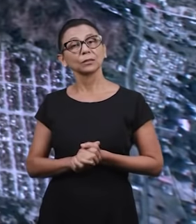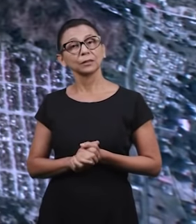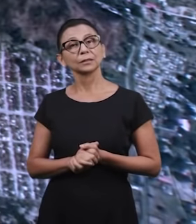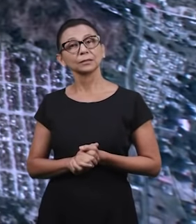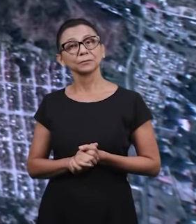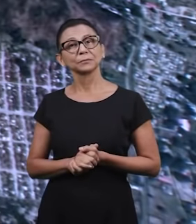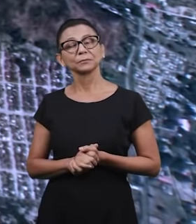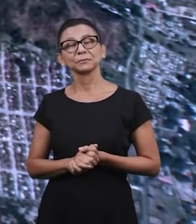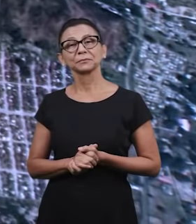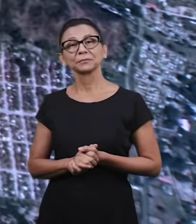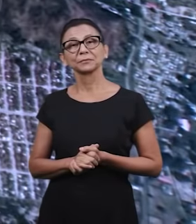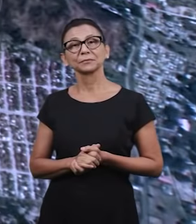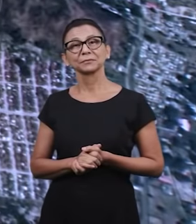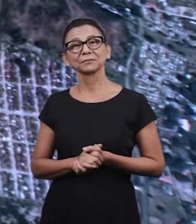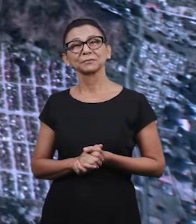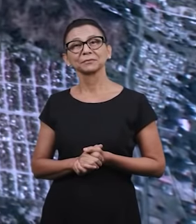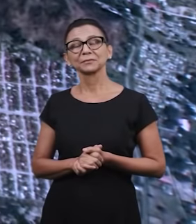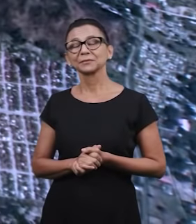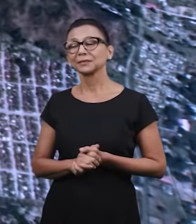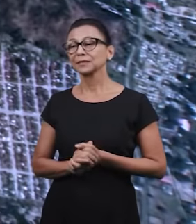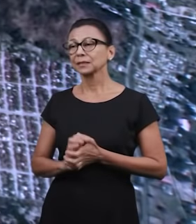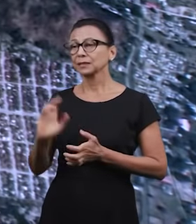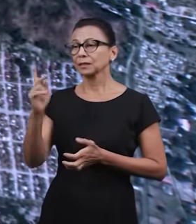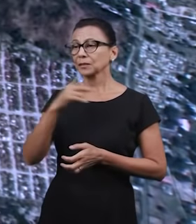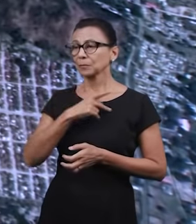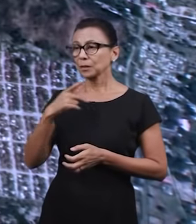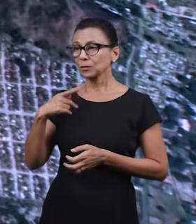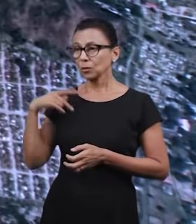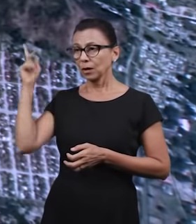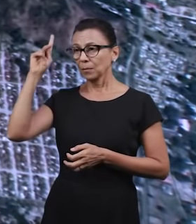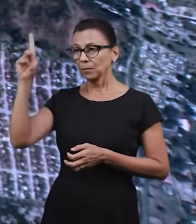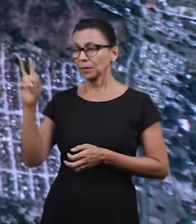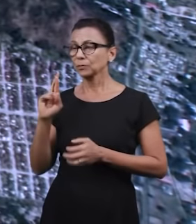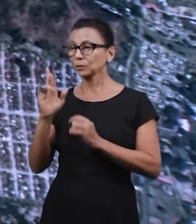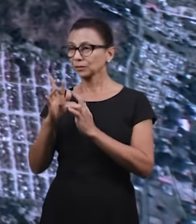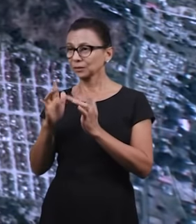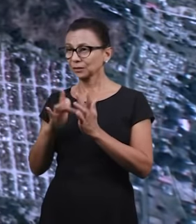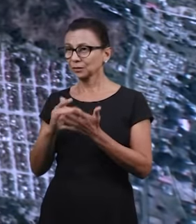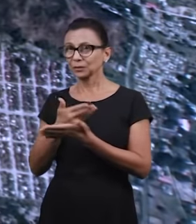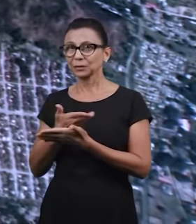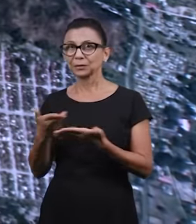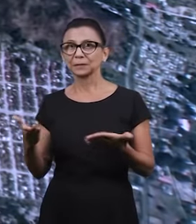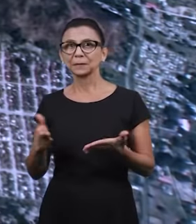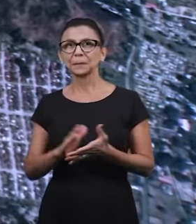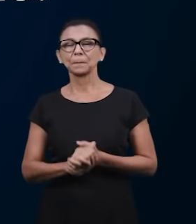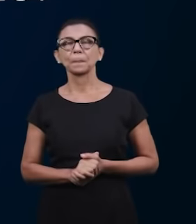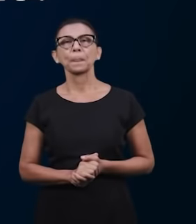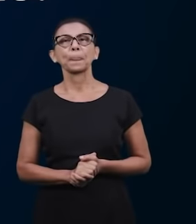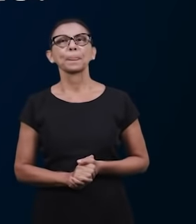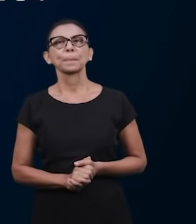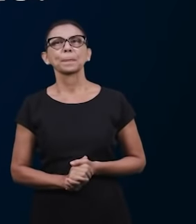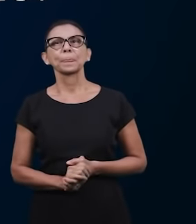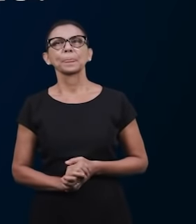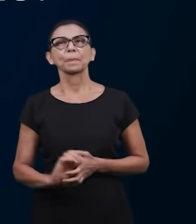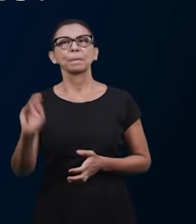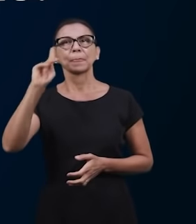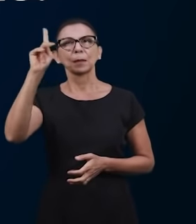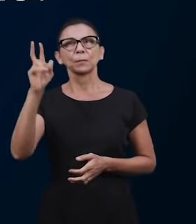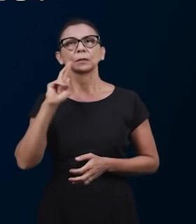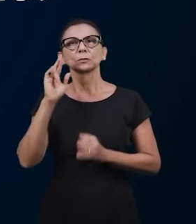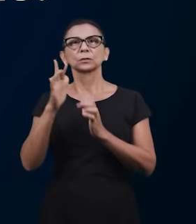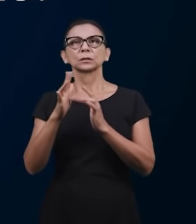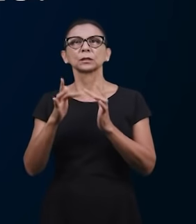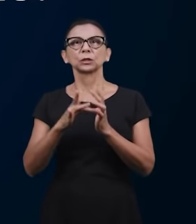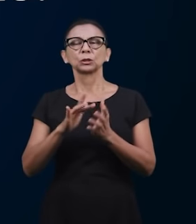nos dar agora uma informação. Pastor Rufino, eu quero cumprimentá-lo, companheiro, com a paz do Senhor Jesus. A paz do Senhor, pastor.